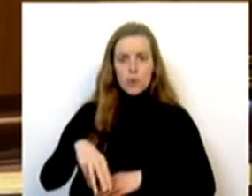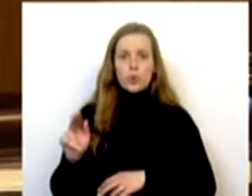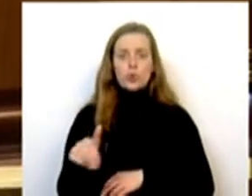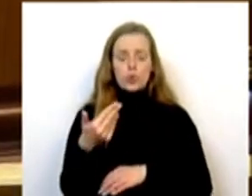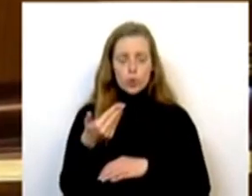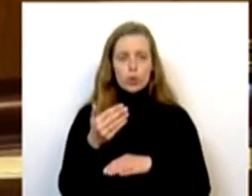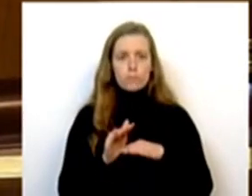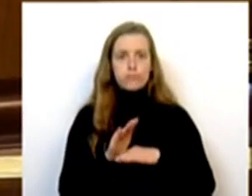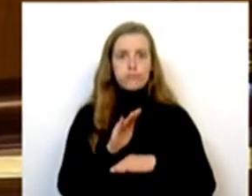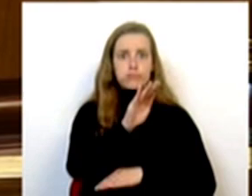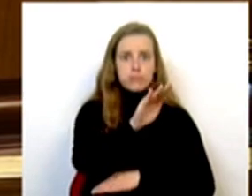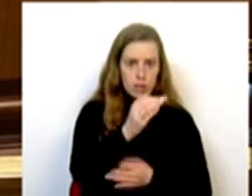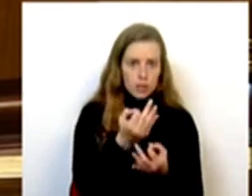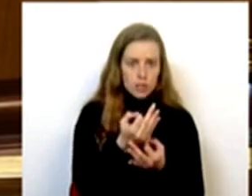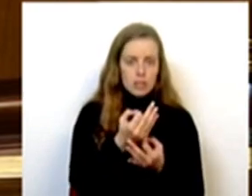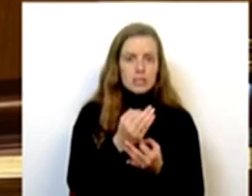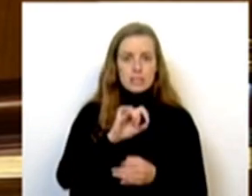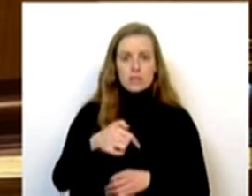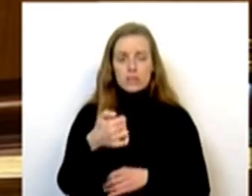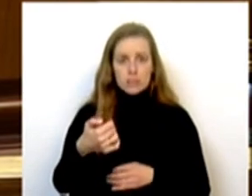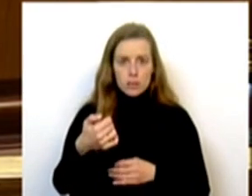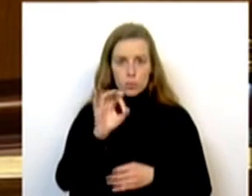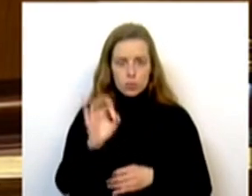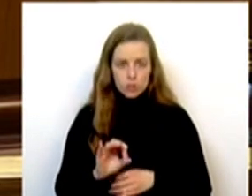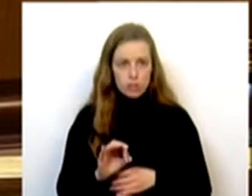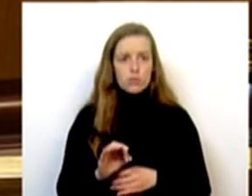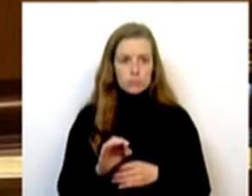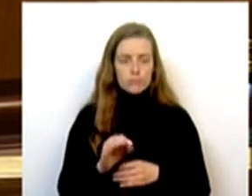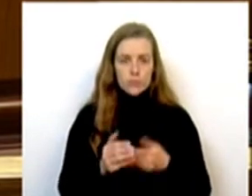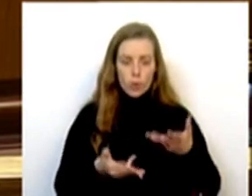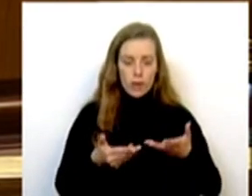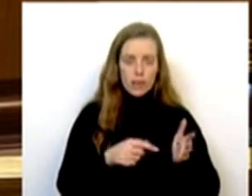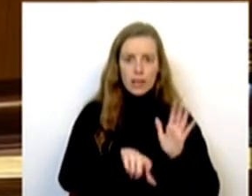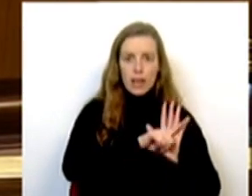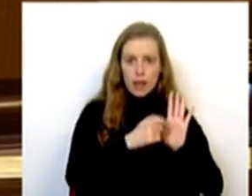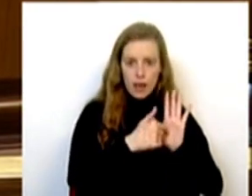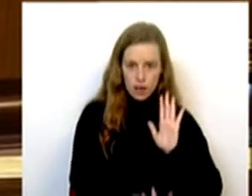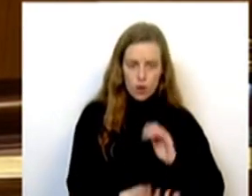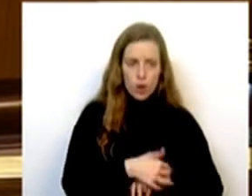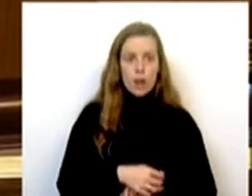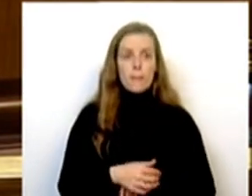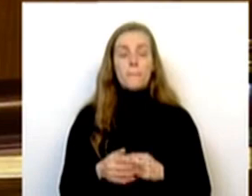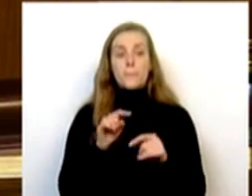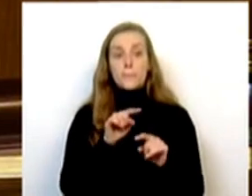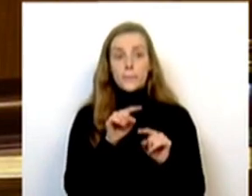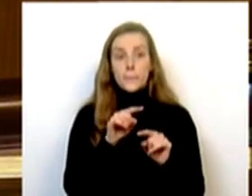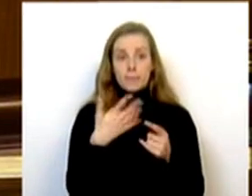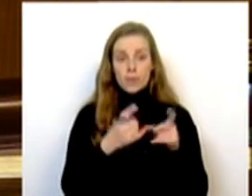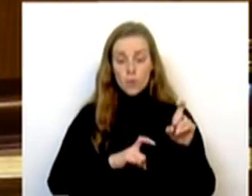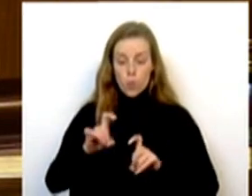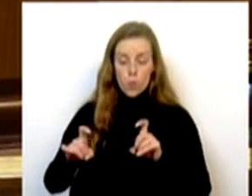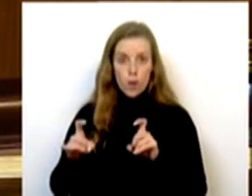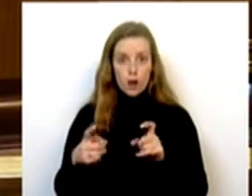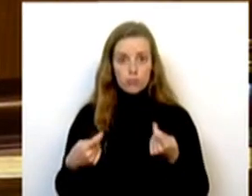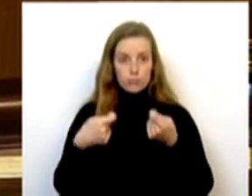crescimento de 17,5% em relação à lei em vigor. E o quadro respectivo também é